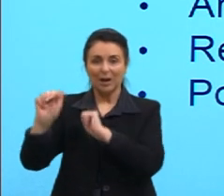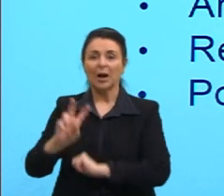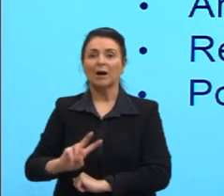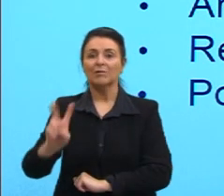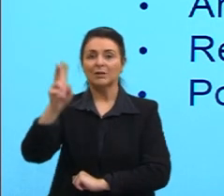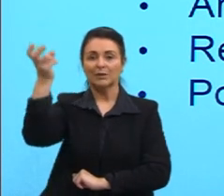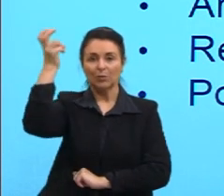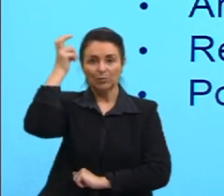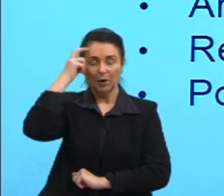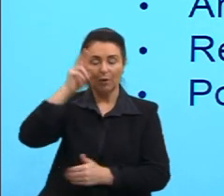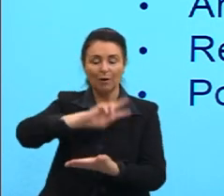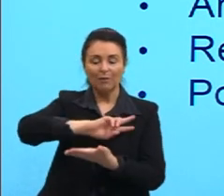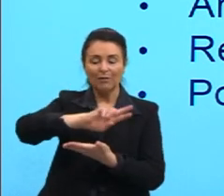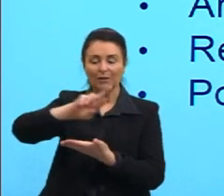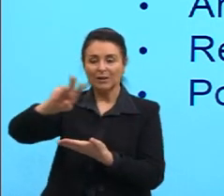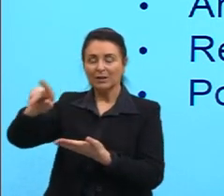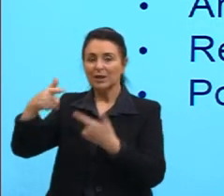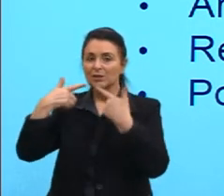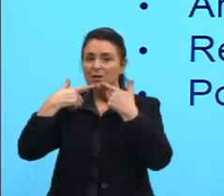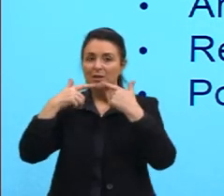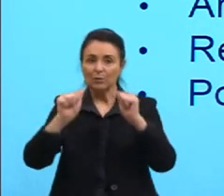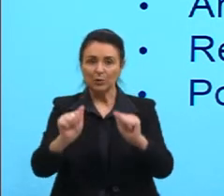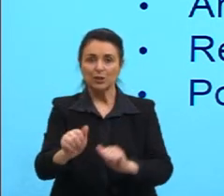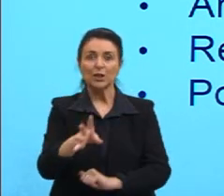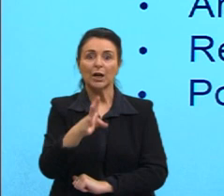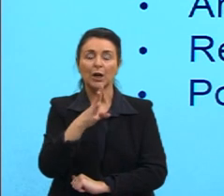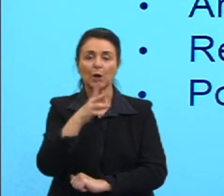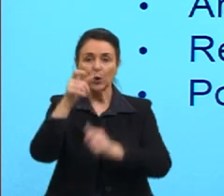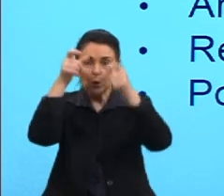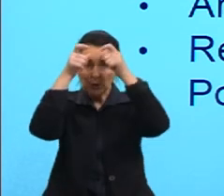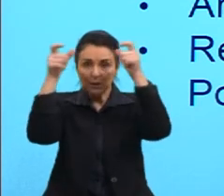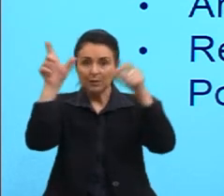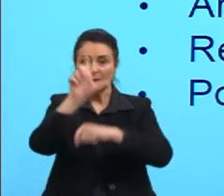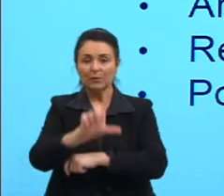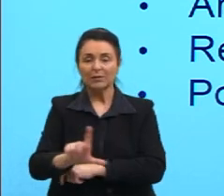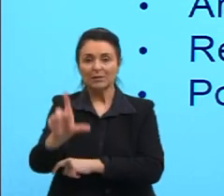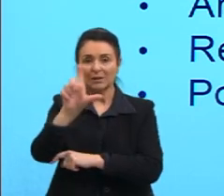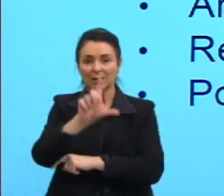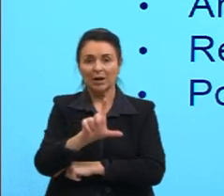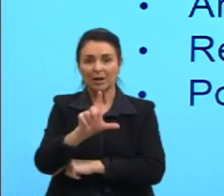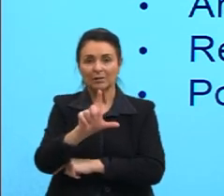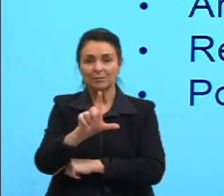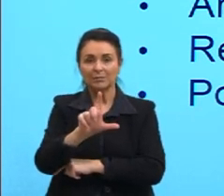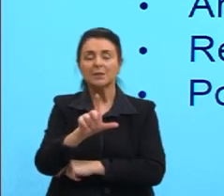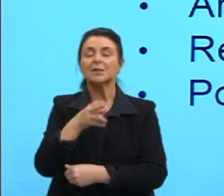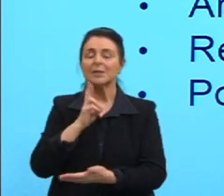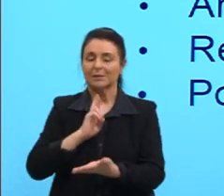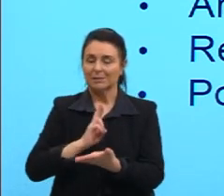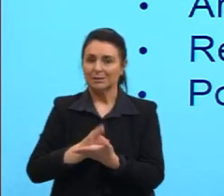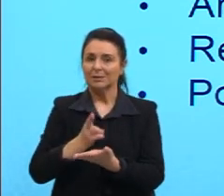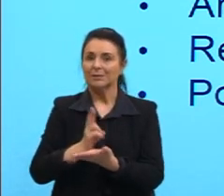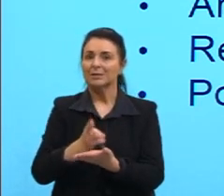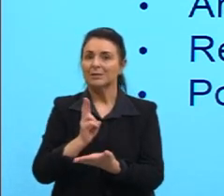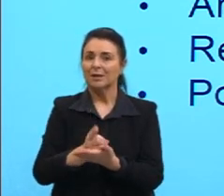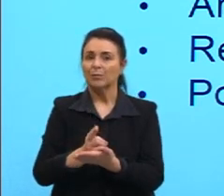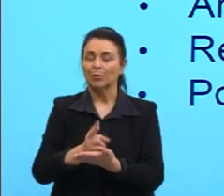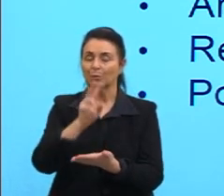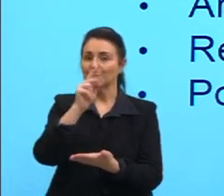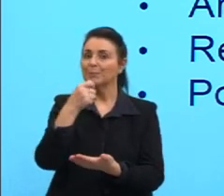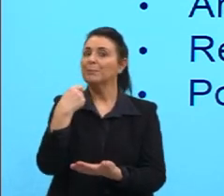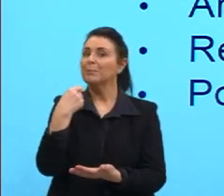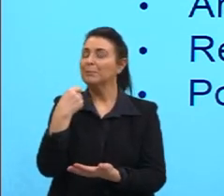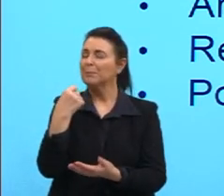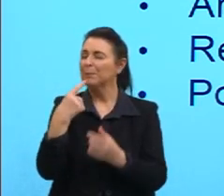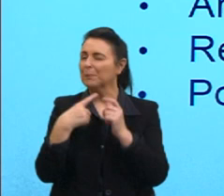variedade linguística, conhecimentos literários, e partindo sempre do pressuposto da leitura,